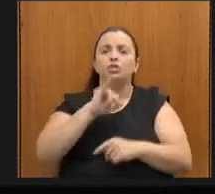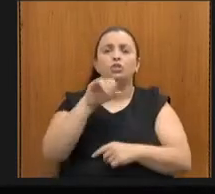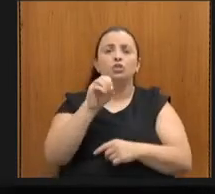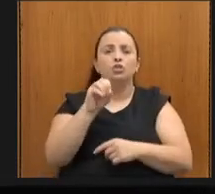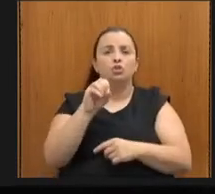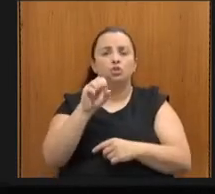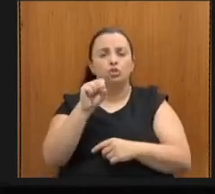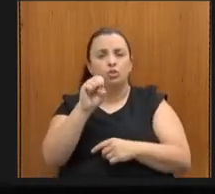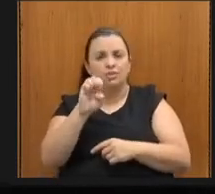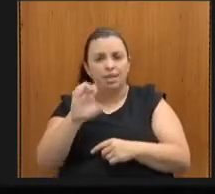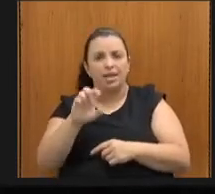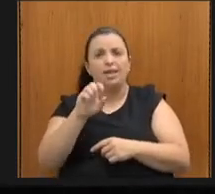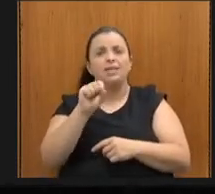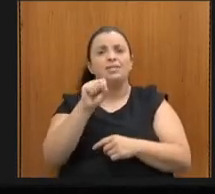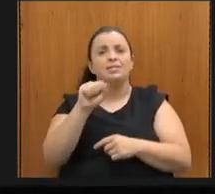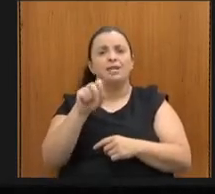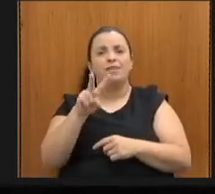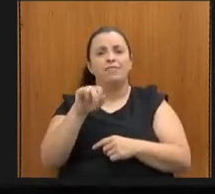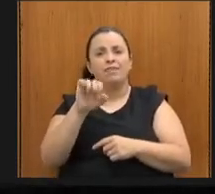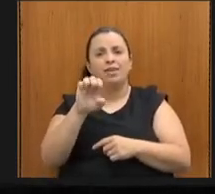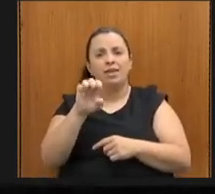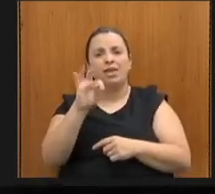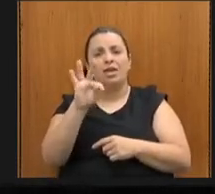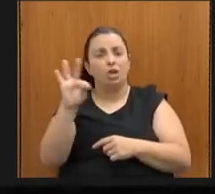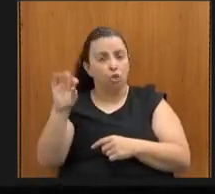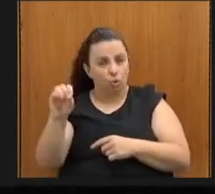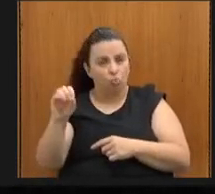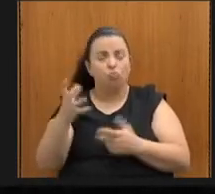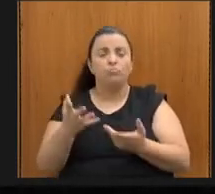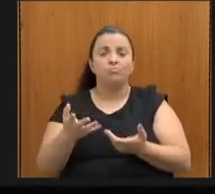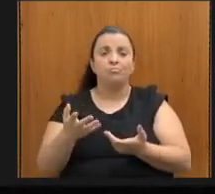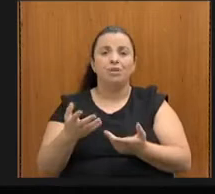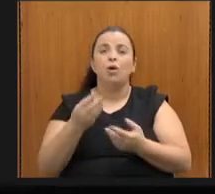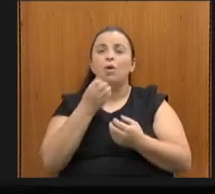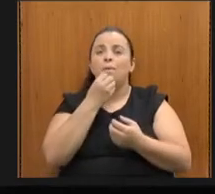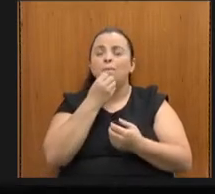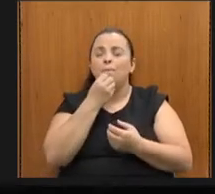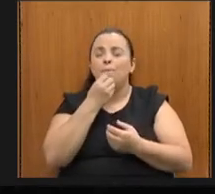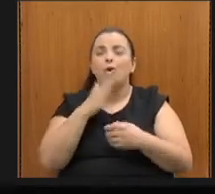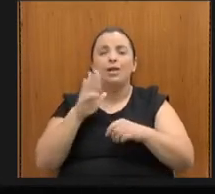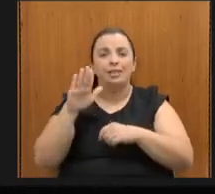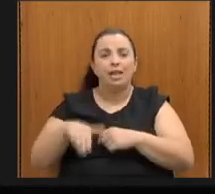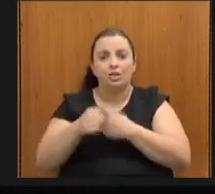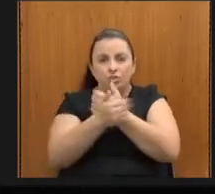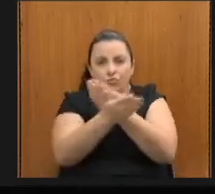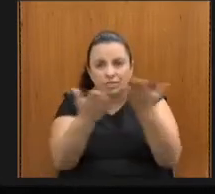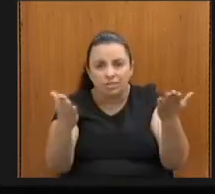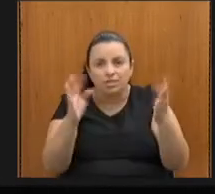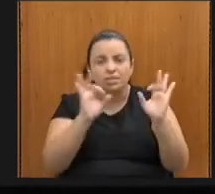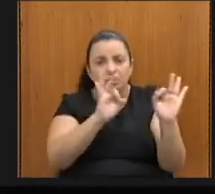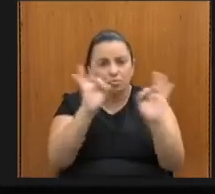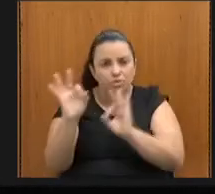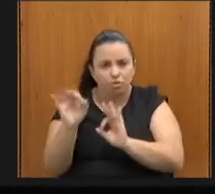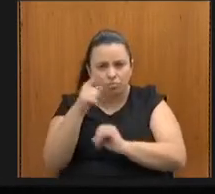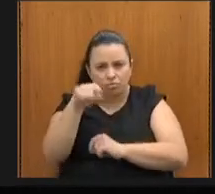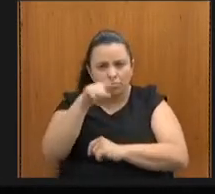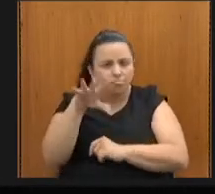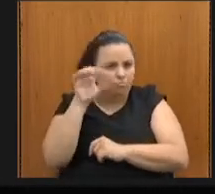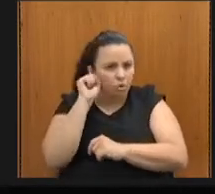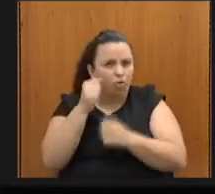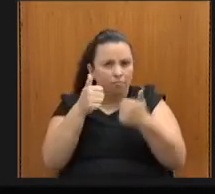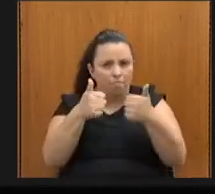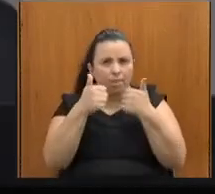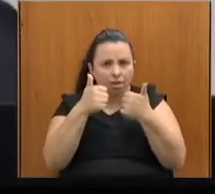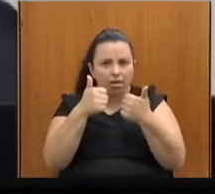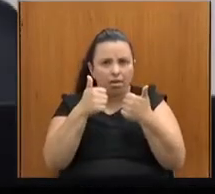eu estendo o meu boa tarde para todas as pessoas que estão nos assistindo. Vocês estão me ouvindo? que às vezes dá problema.